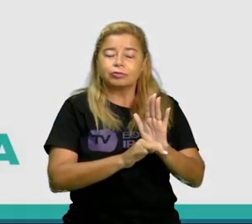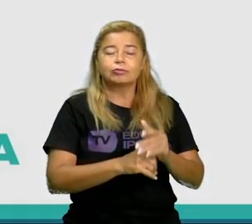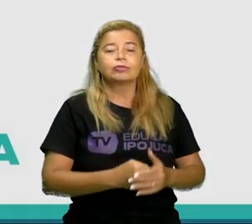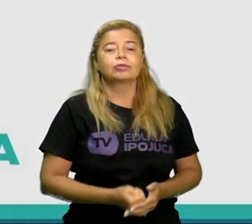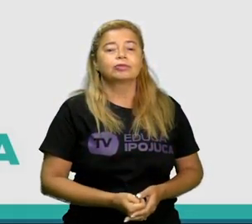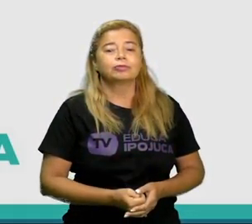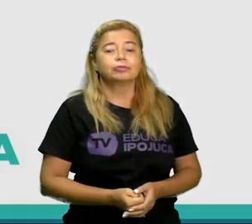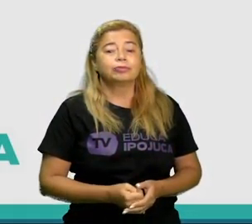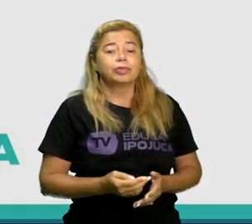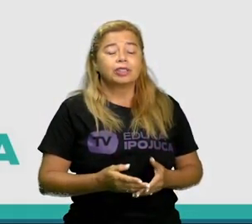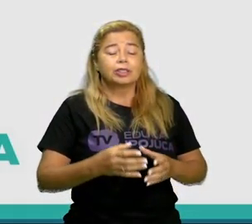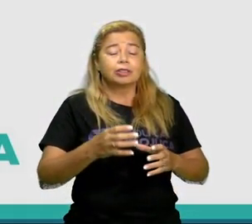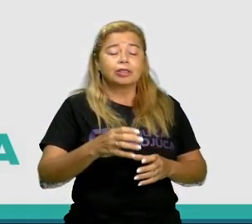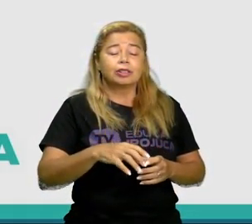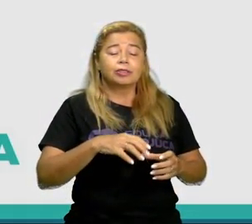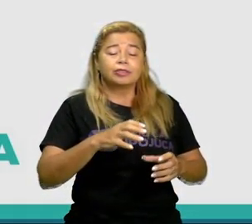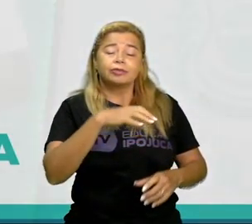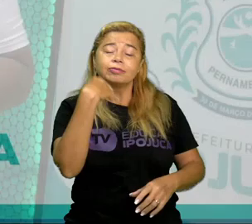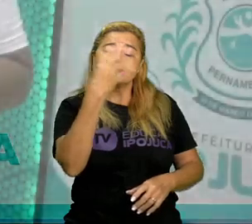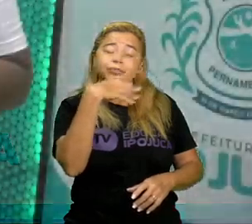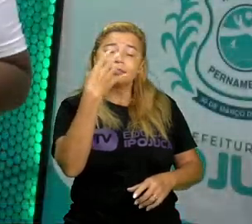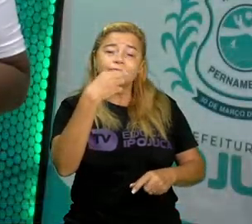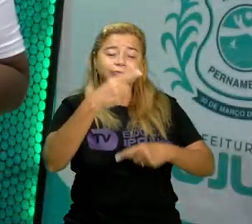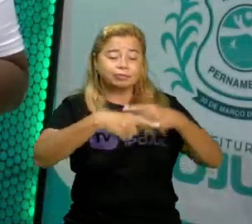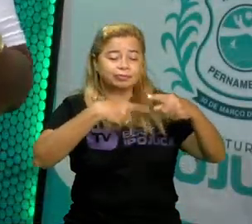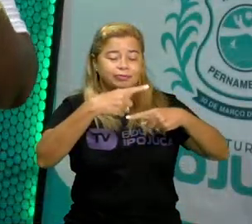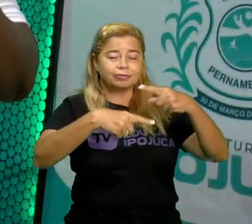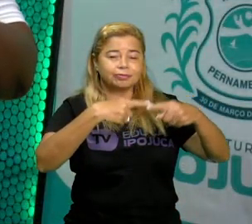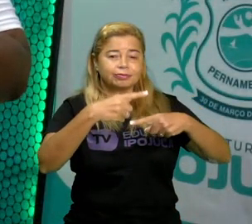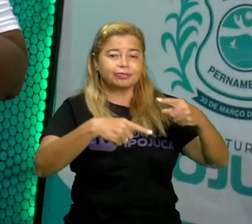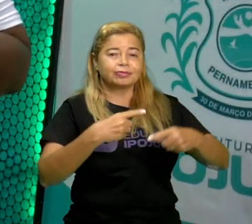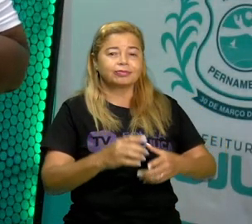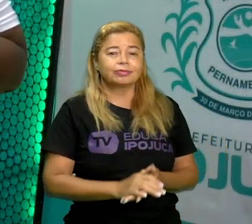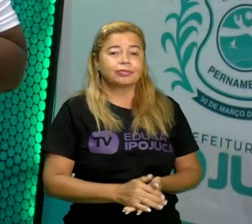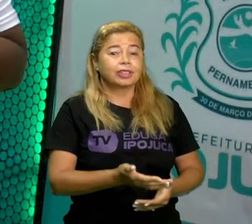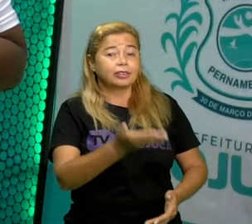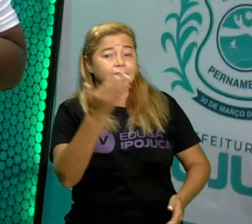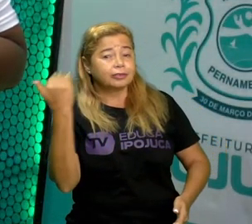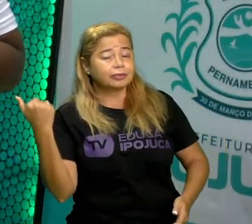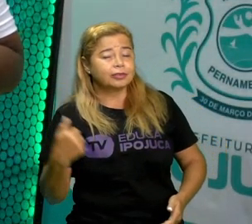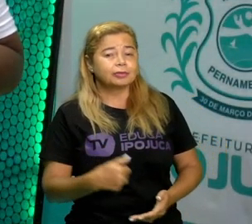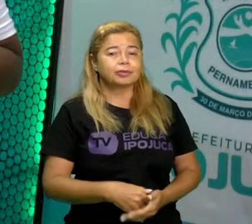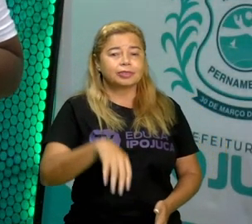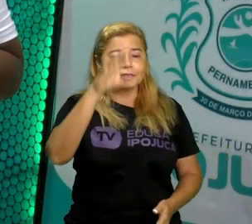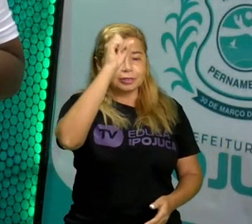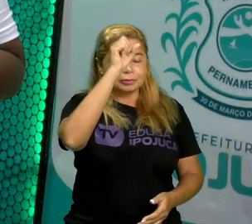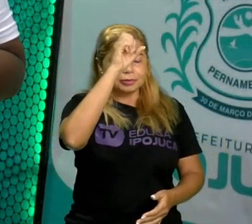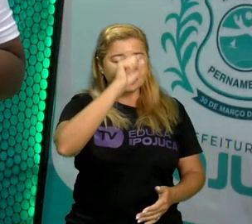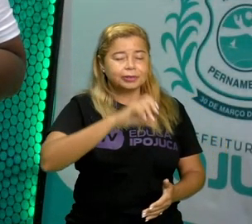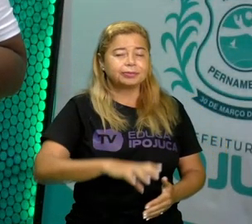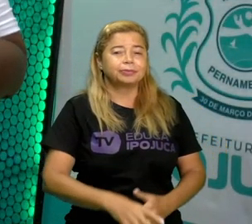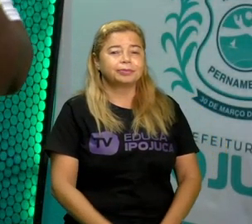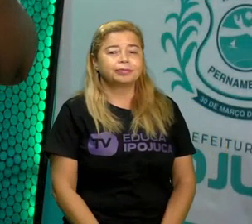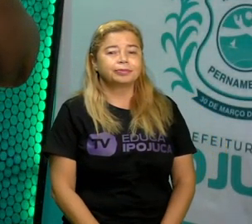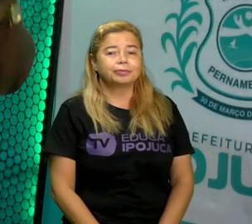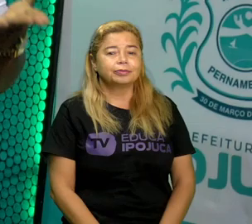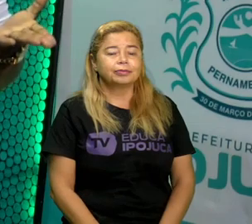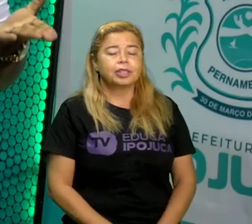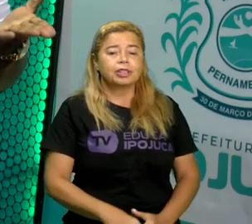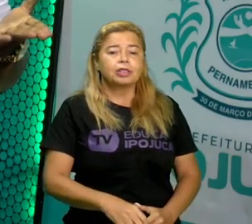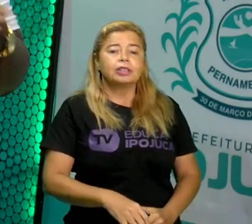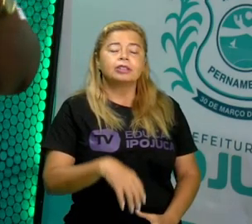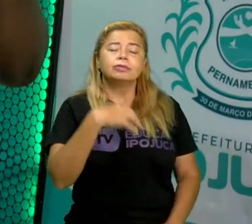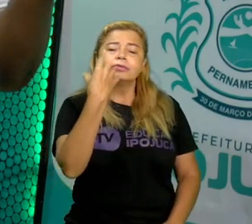especial cantiga de roda, certo? Então vamos lá para a nossa aula de hoje. Então